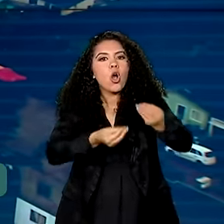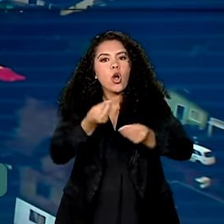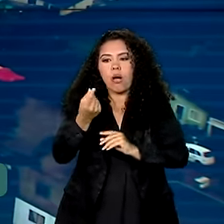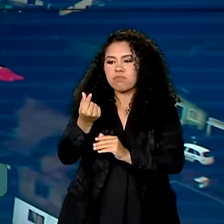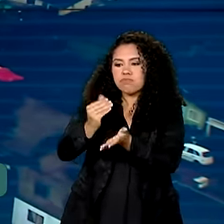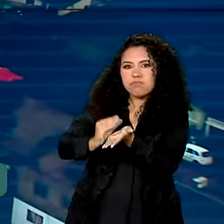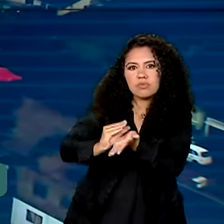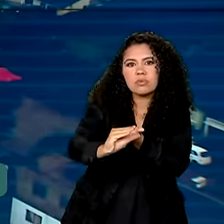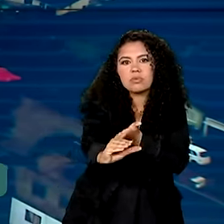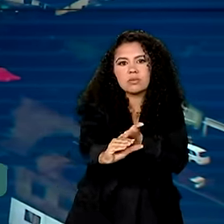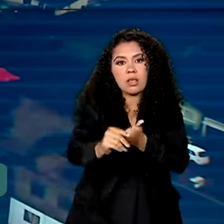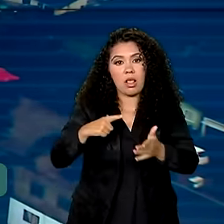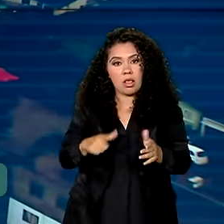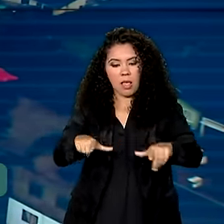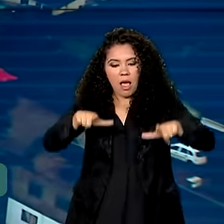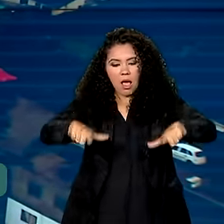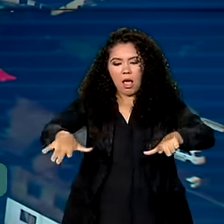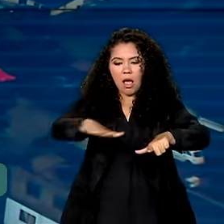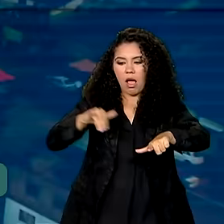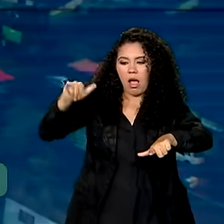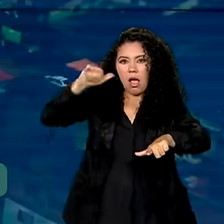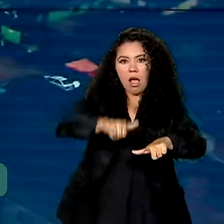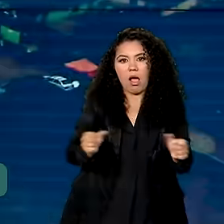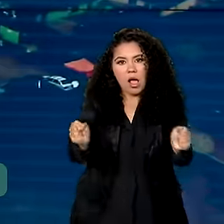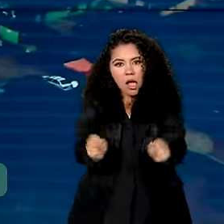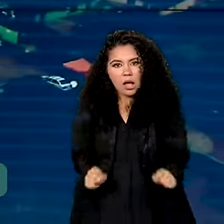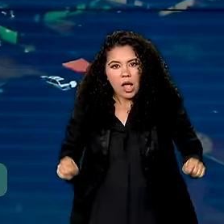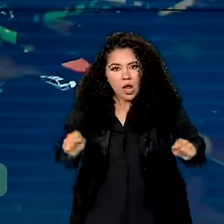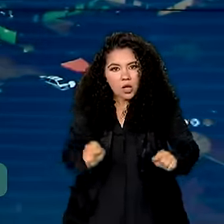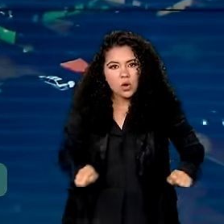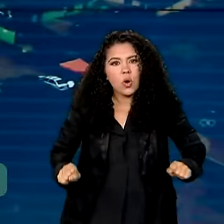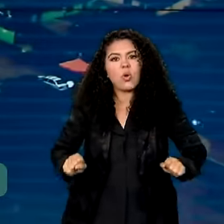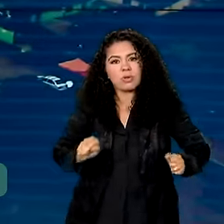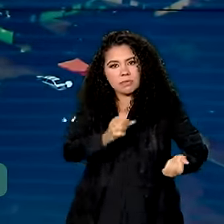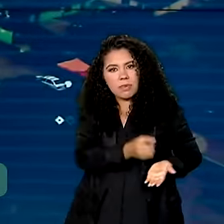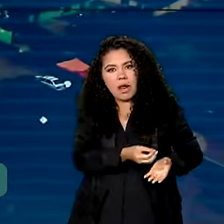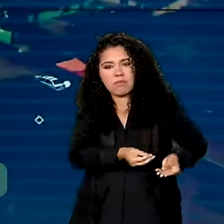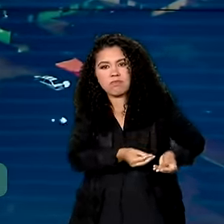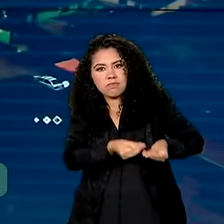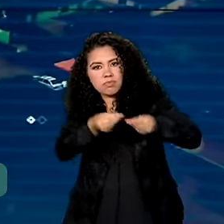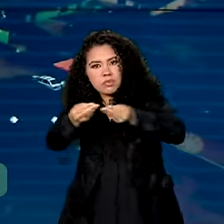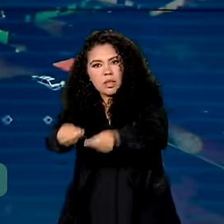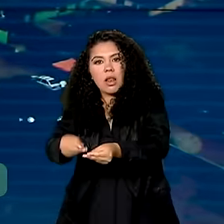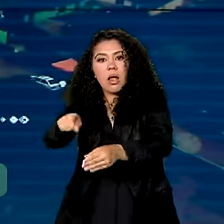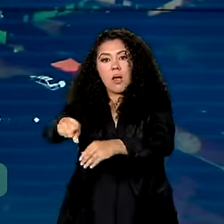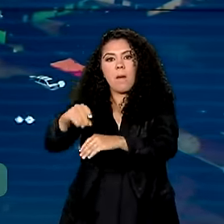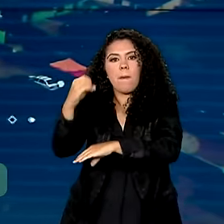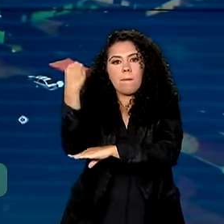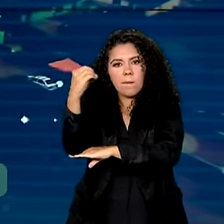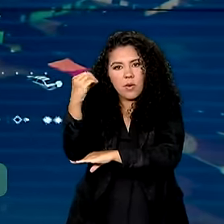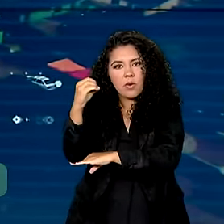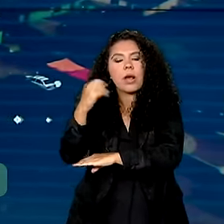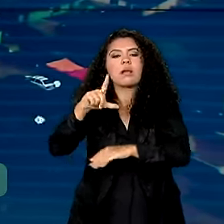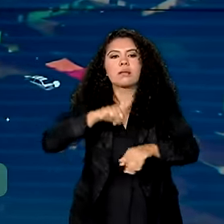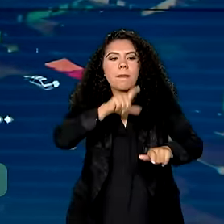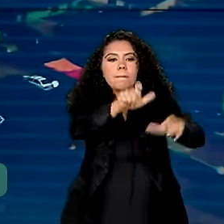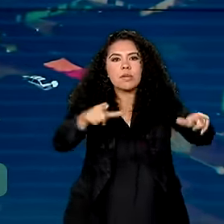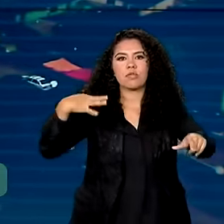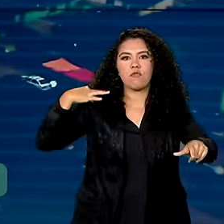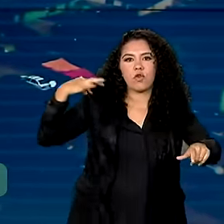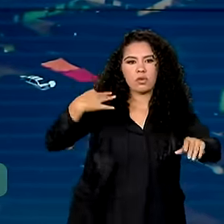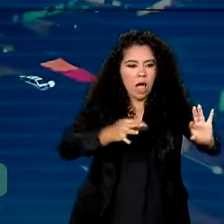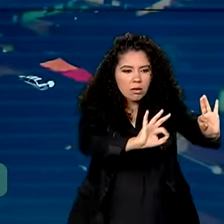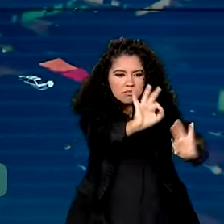aérea de Canoas até o Centro Logístico da Defesa Civil em Porto Alegre, onde todo o material é separado com a ajuda de voluntários e